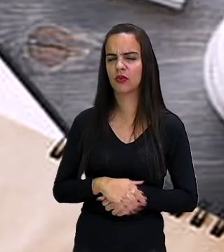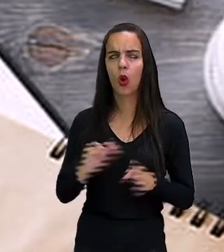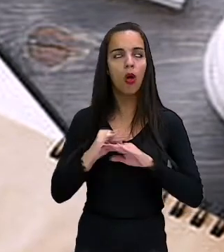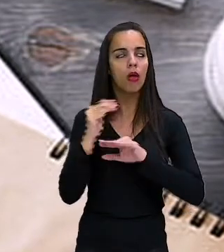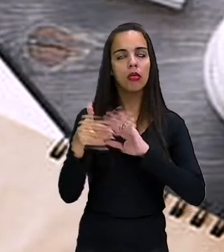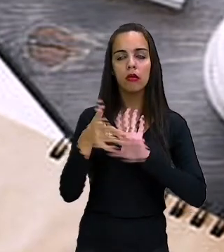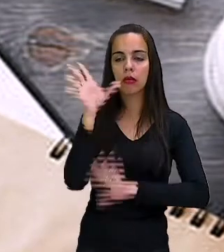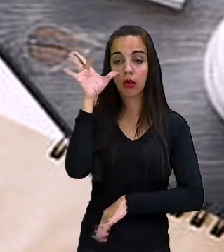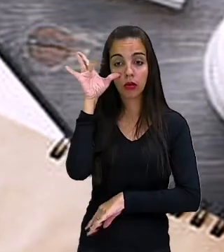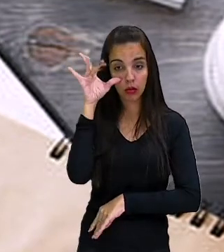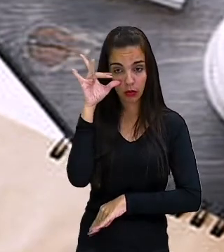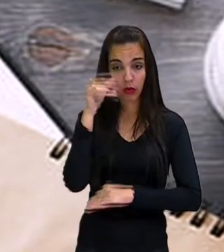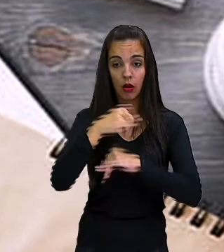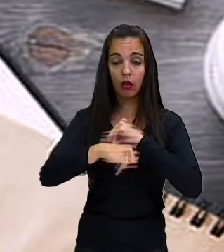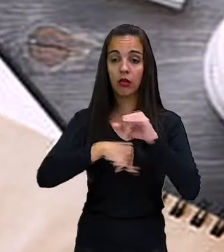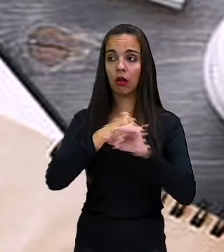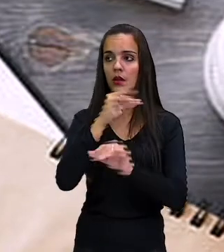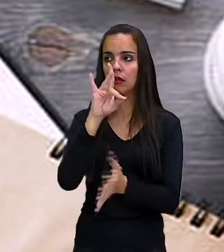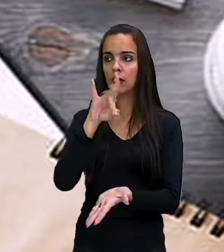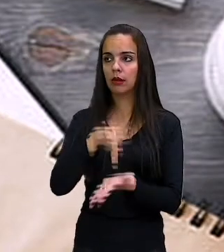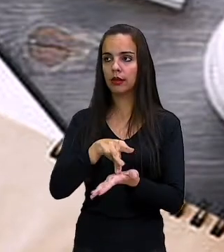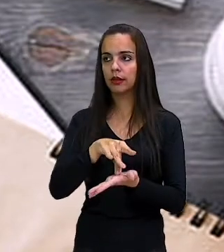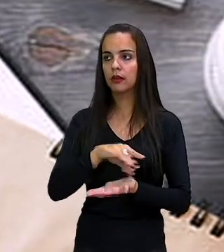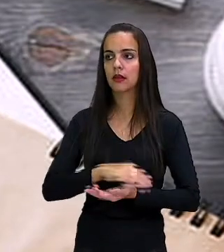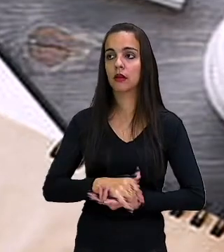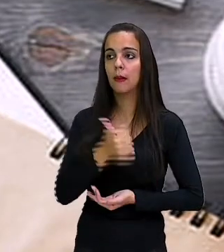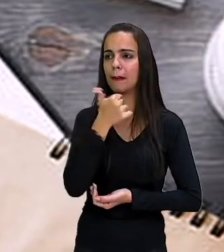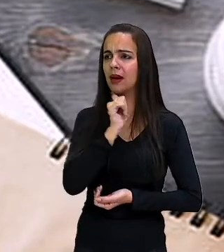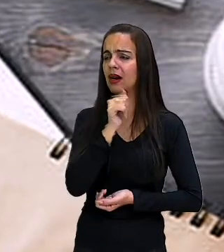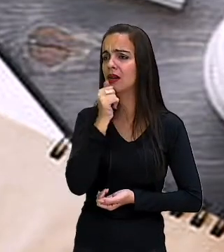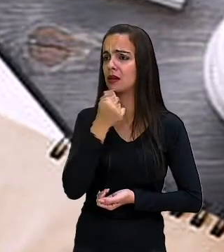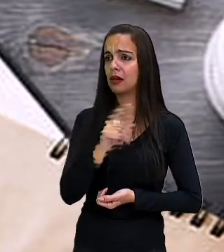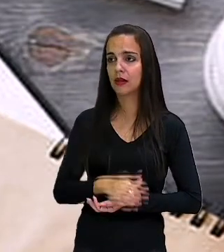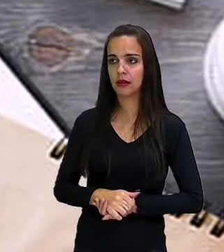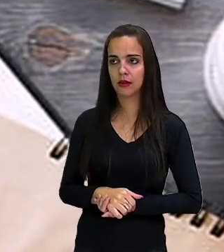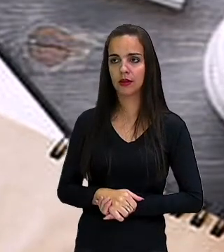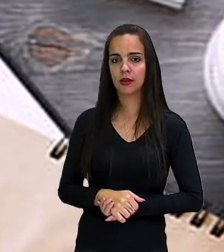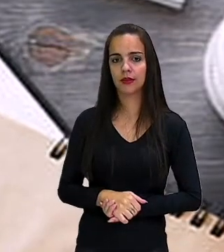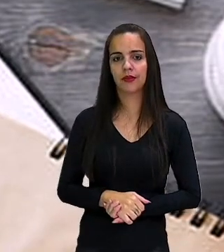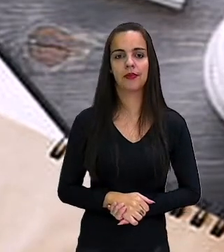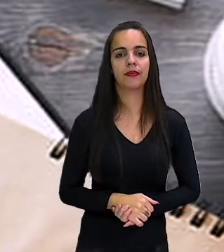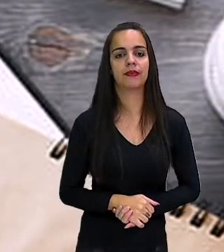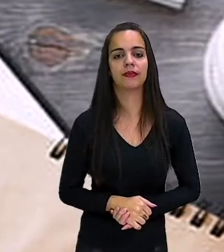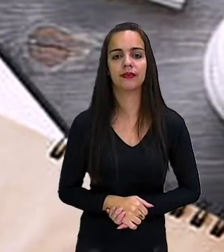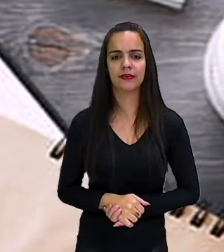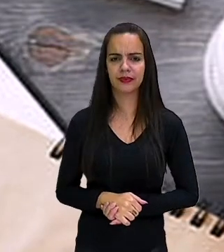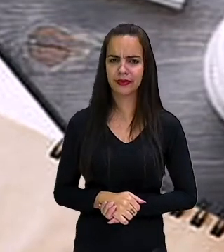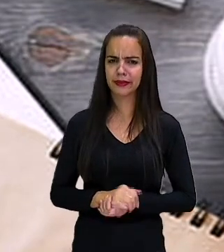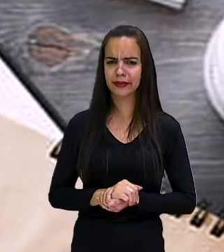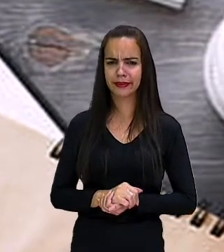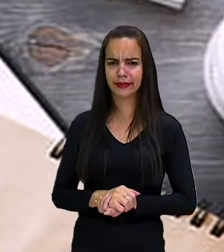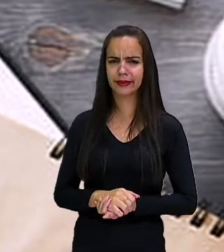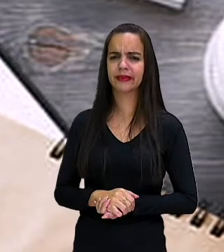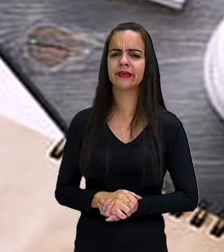verdade. Second one. Not everything that is on the internet is